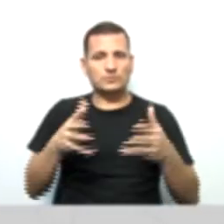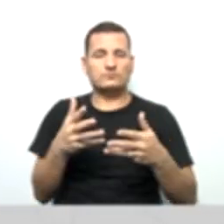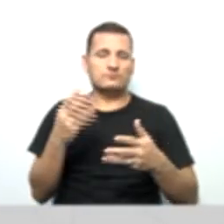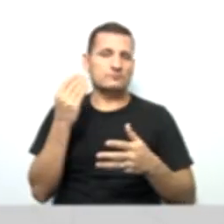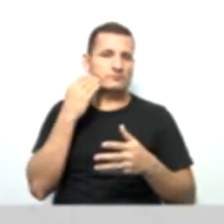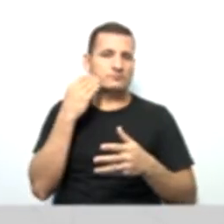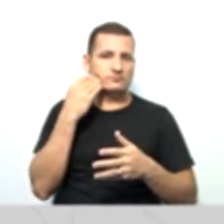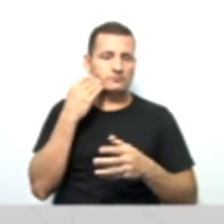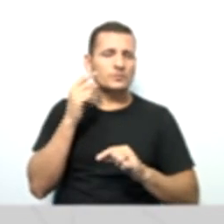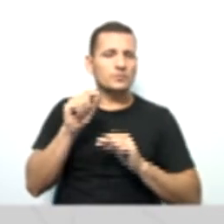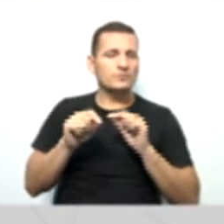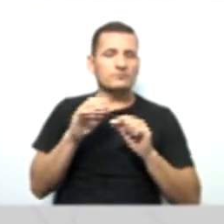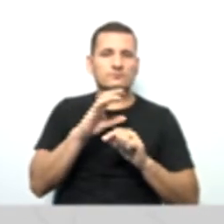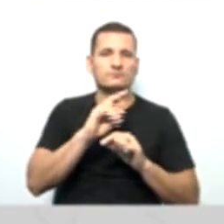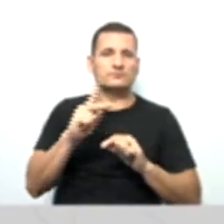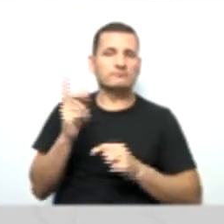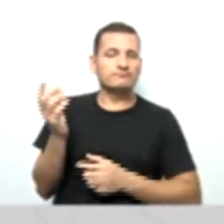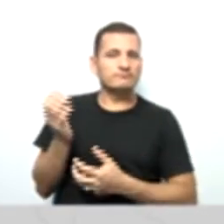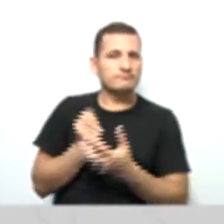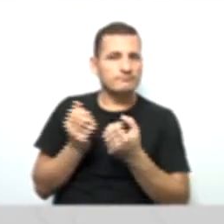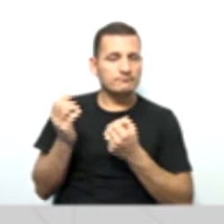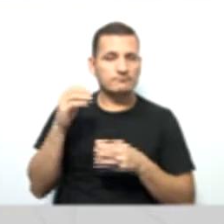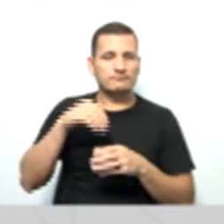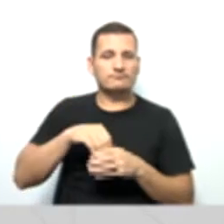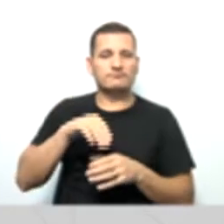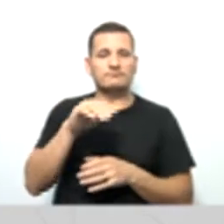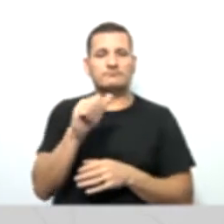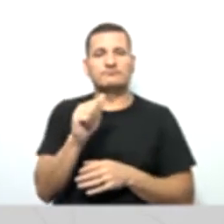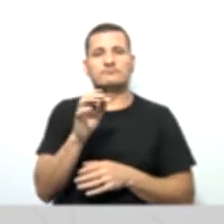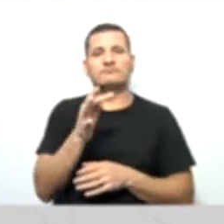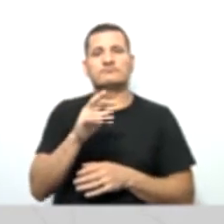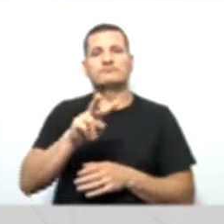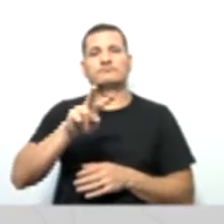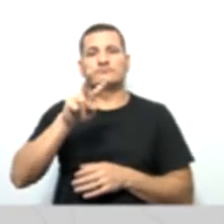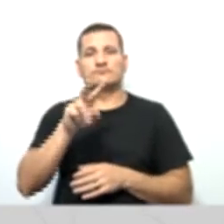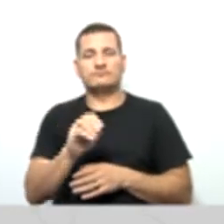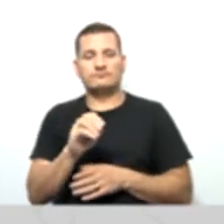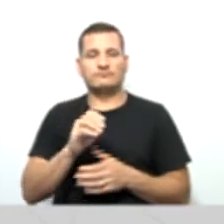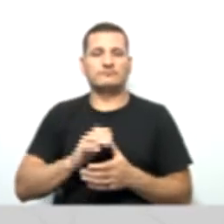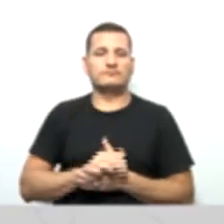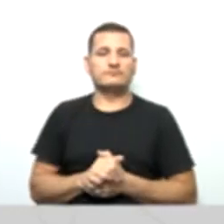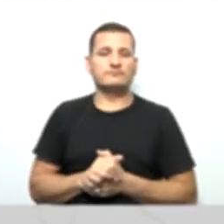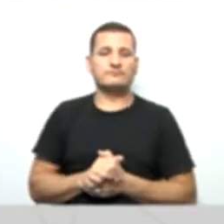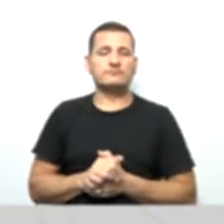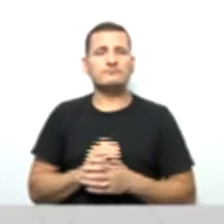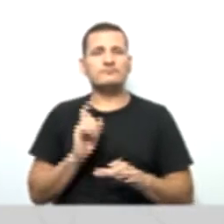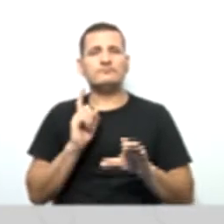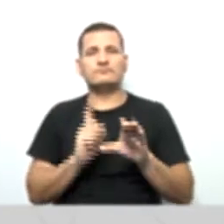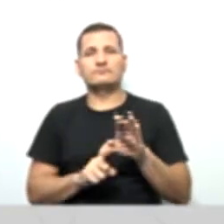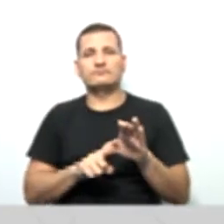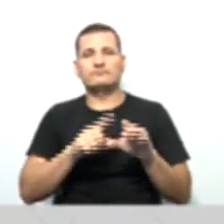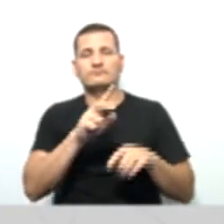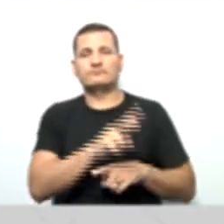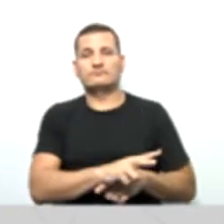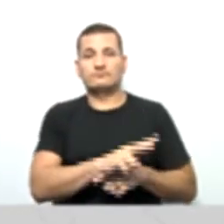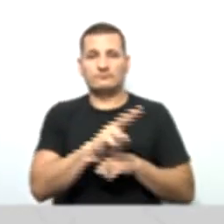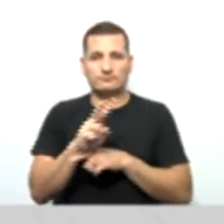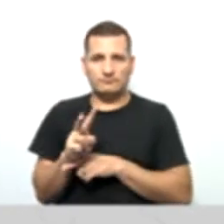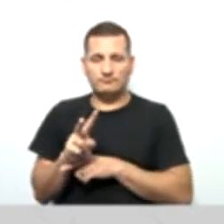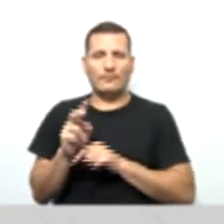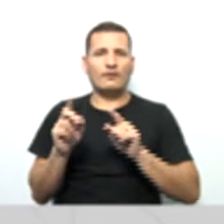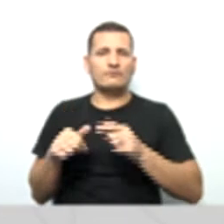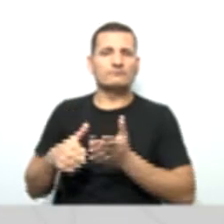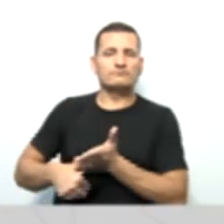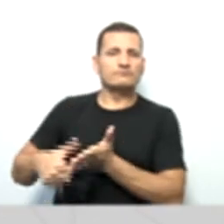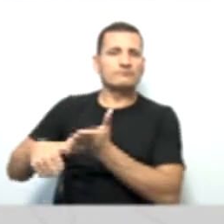receber também dentro da conta do ativo. Devedor pelo financiamento, são os valores a receber dos cooperados e